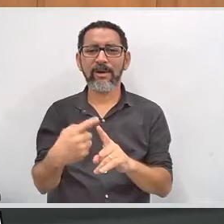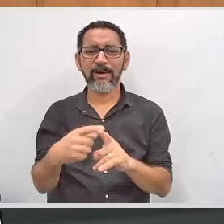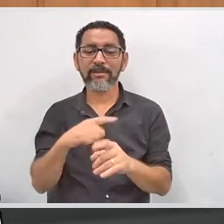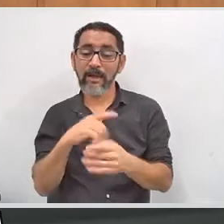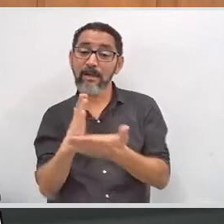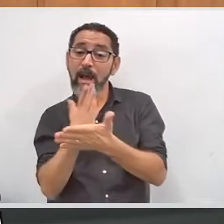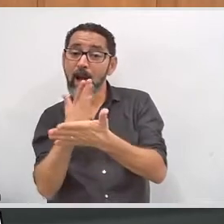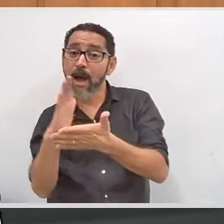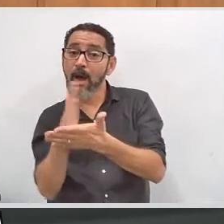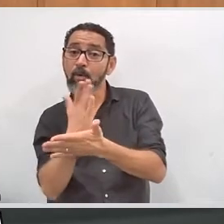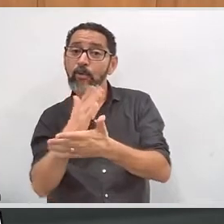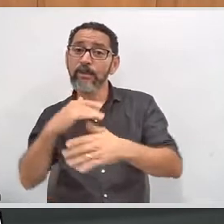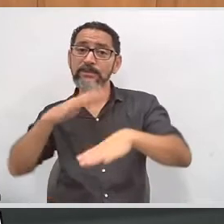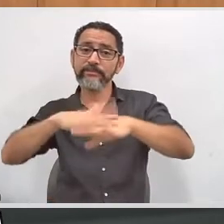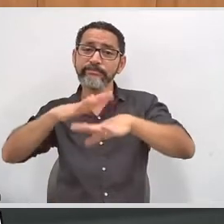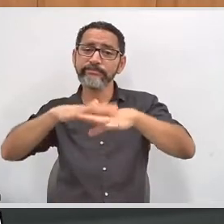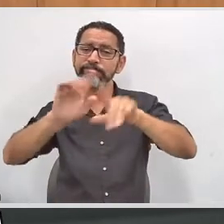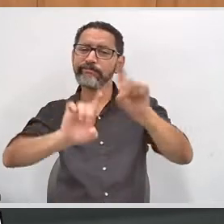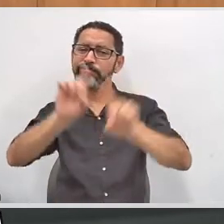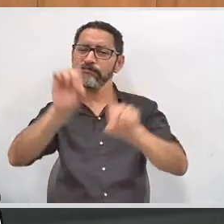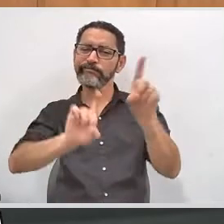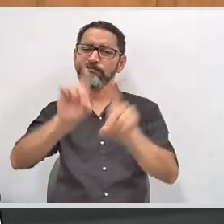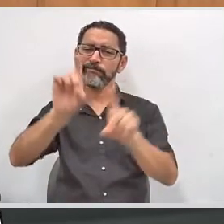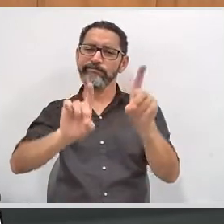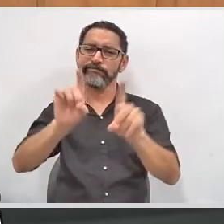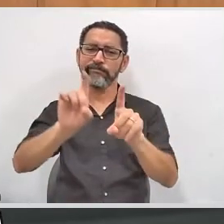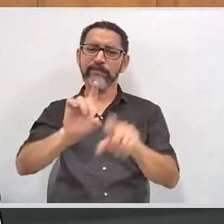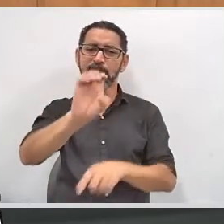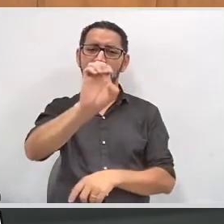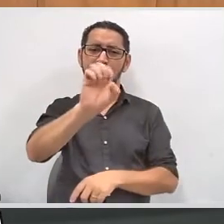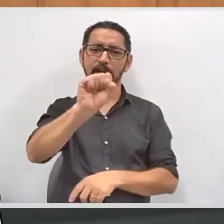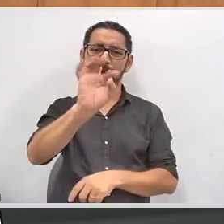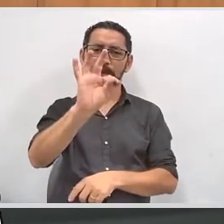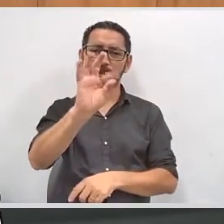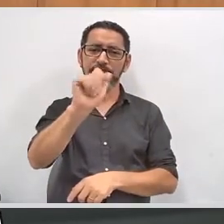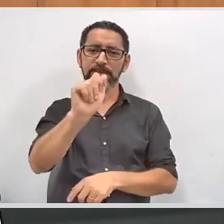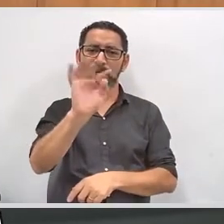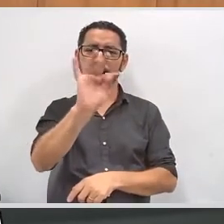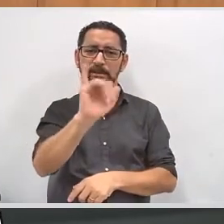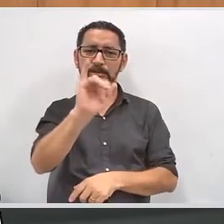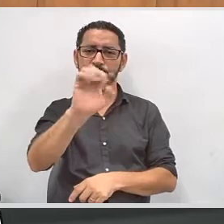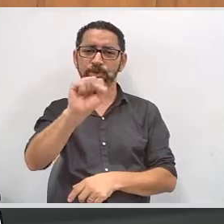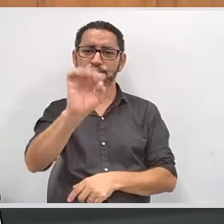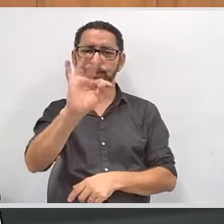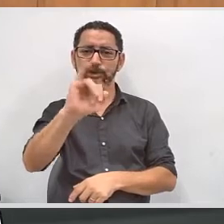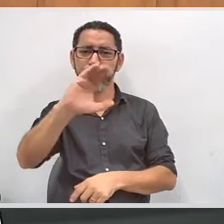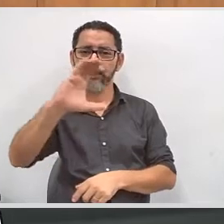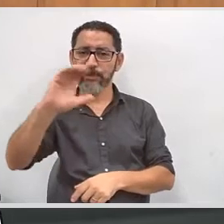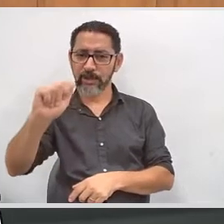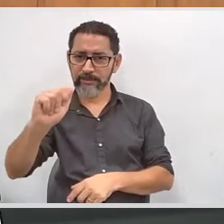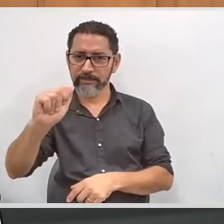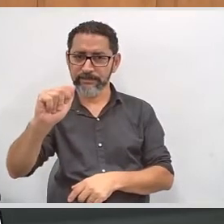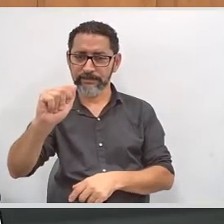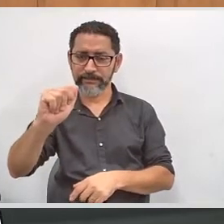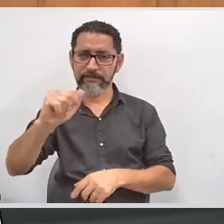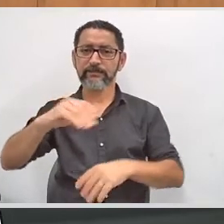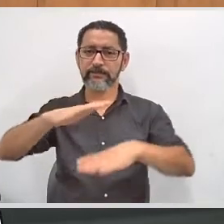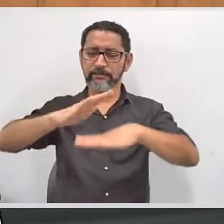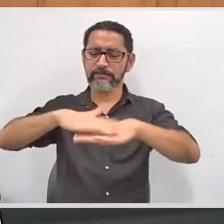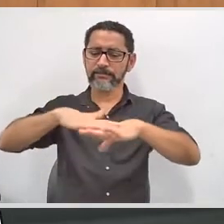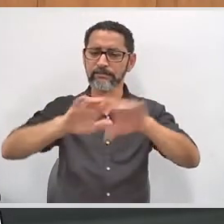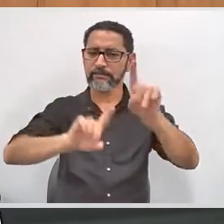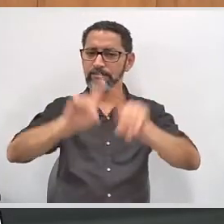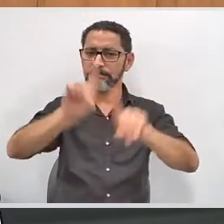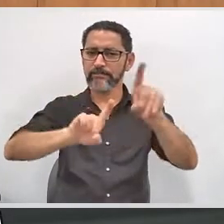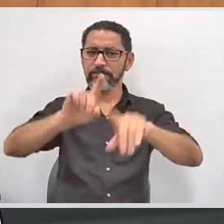como nós temos algumas estatísticas e elas, às vezes, não batem com as estatísticas do IBGE,